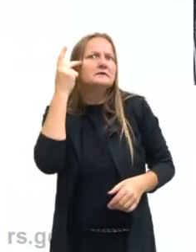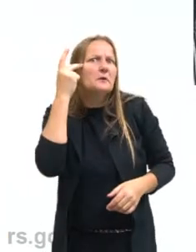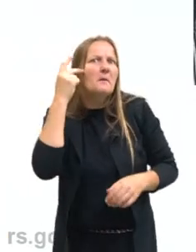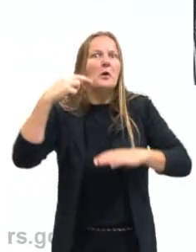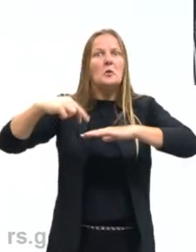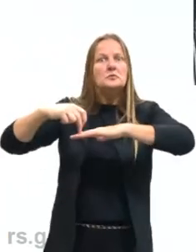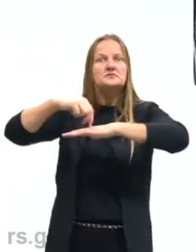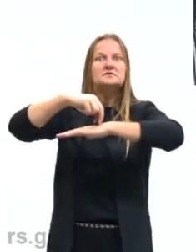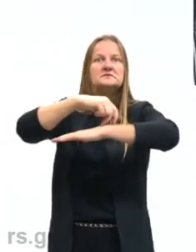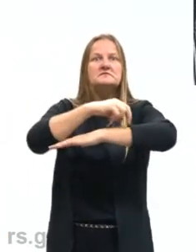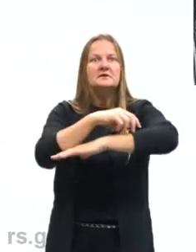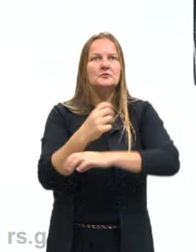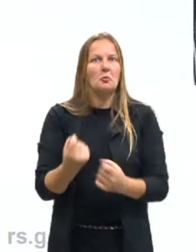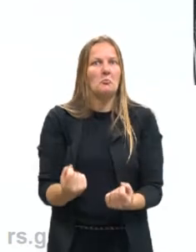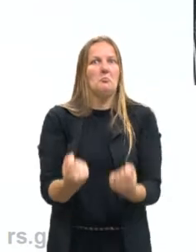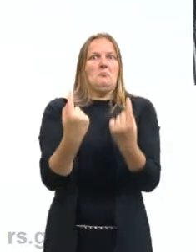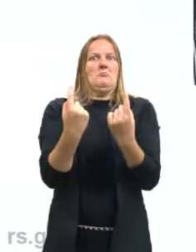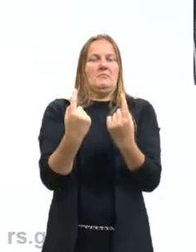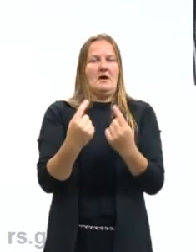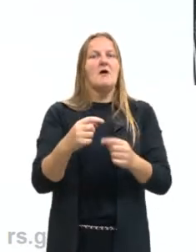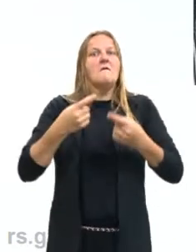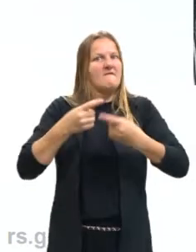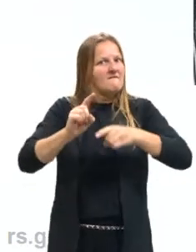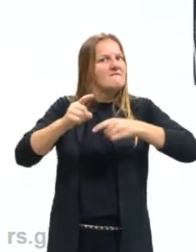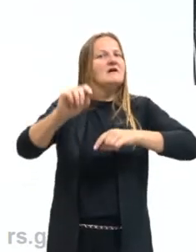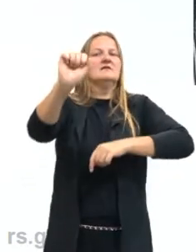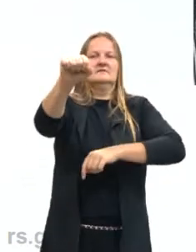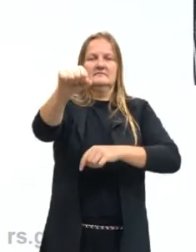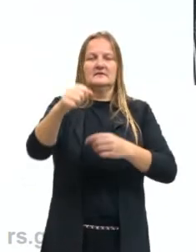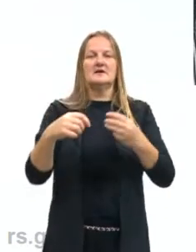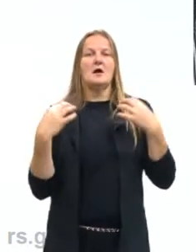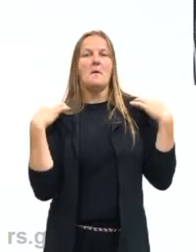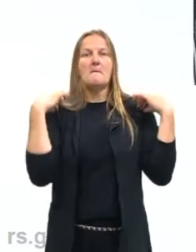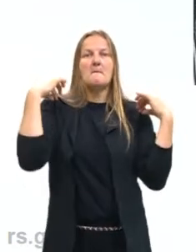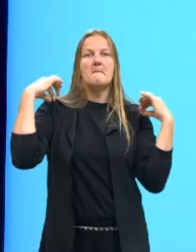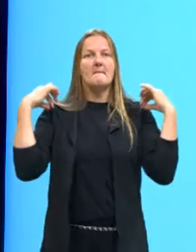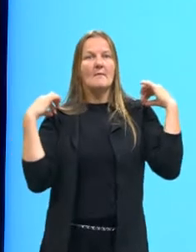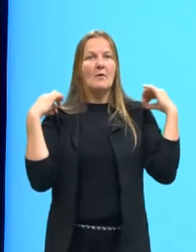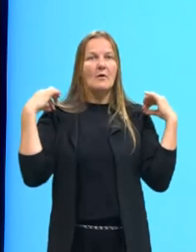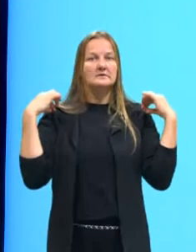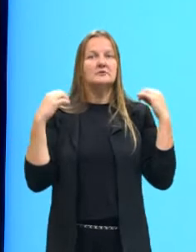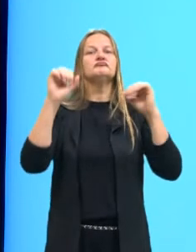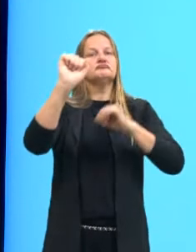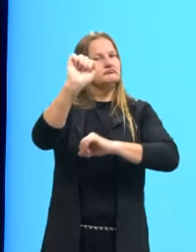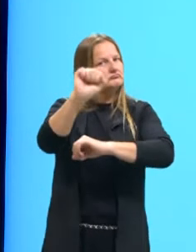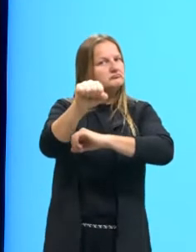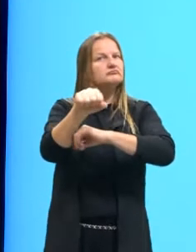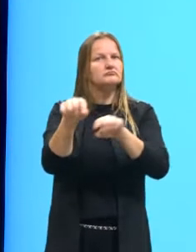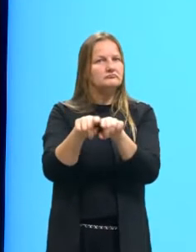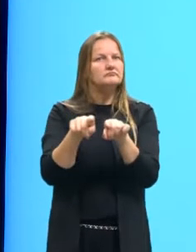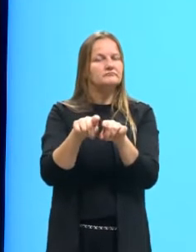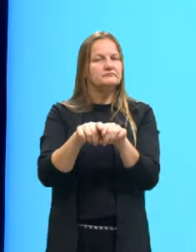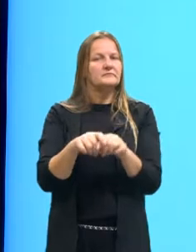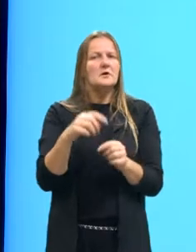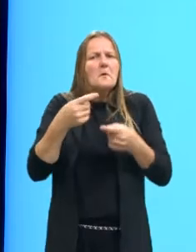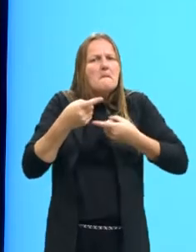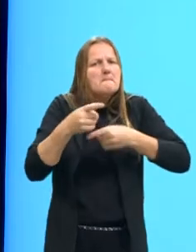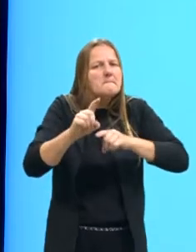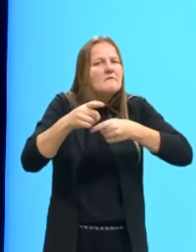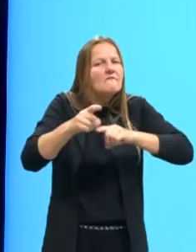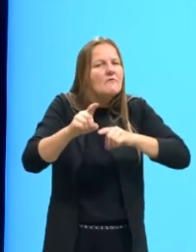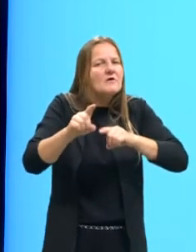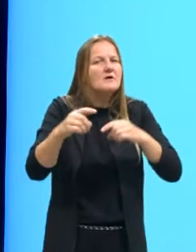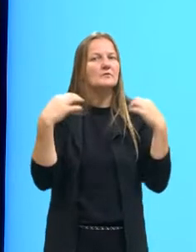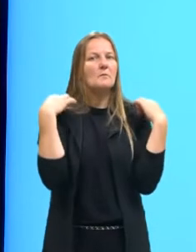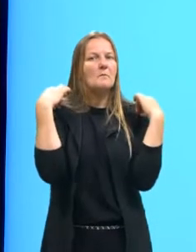desfilando na Avenida Paulista de Saia, é uma provocação. E a da moda, é, está falando da moda, está provocando